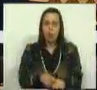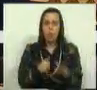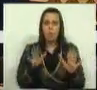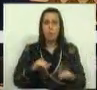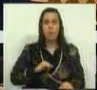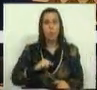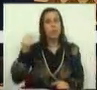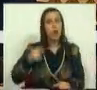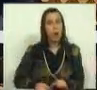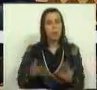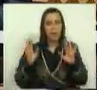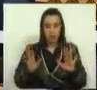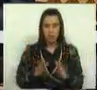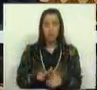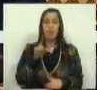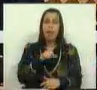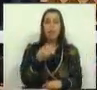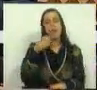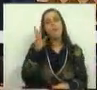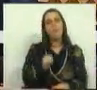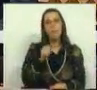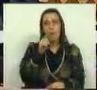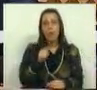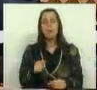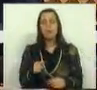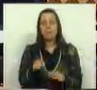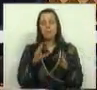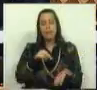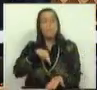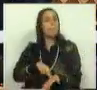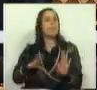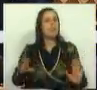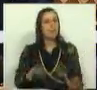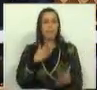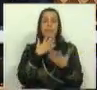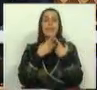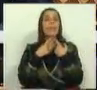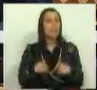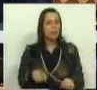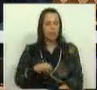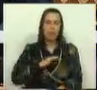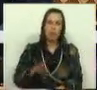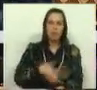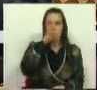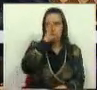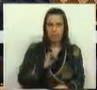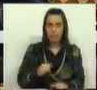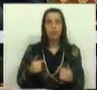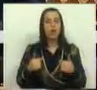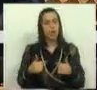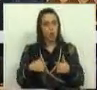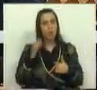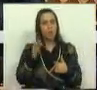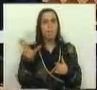com as nossas obrigações. Aí o Partido Socialista está presente. A grande diferença, Sr. Primeiro-Ministro, é que nós